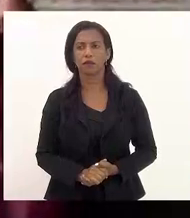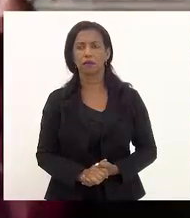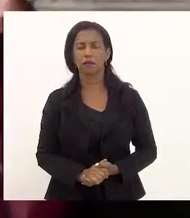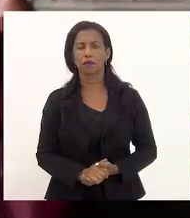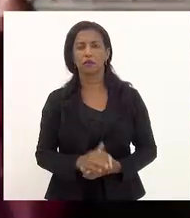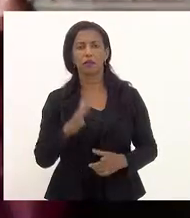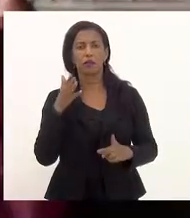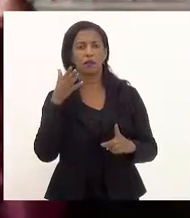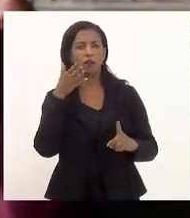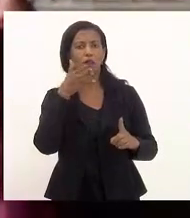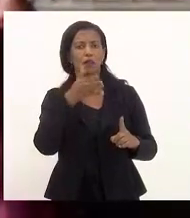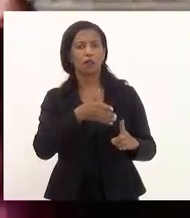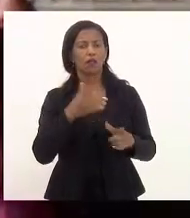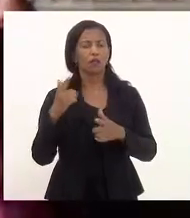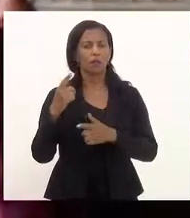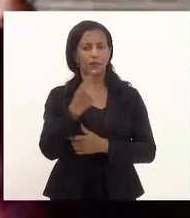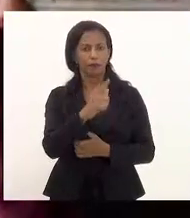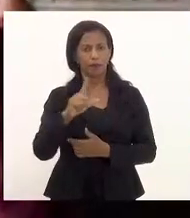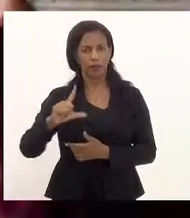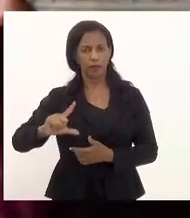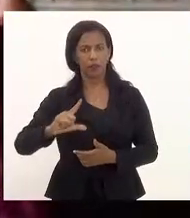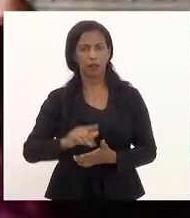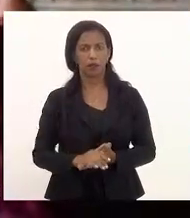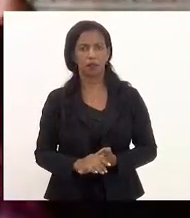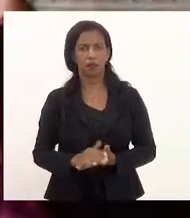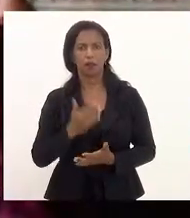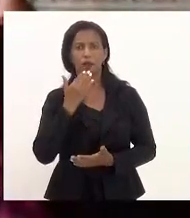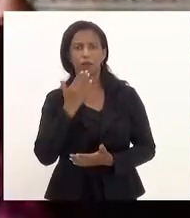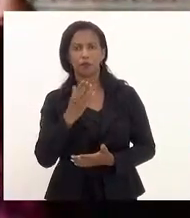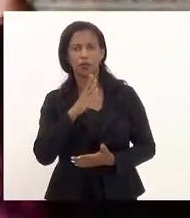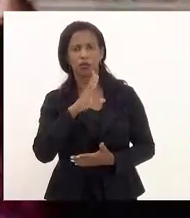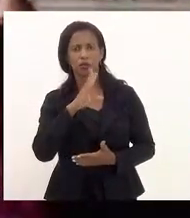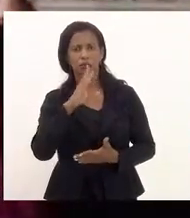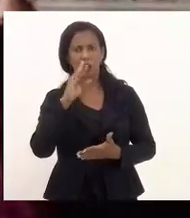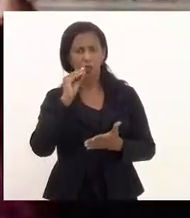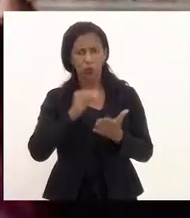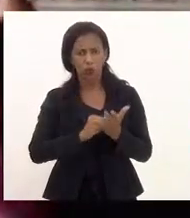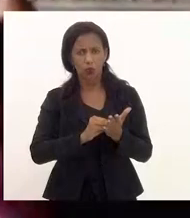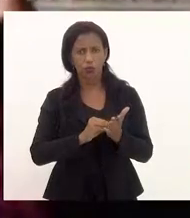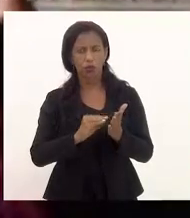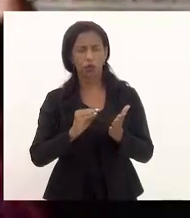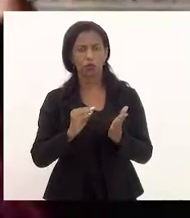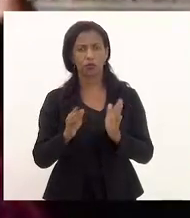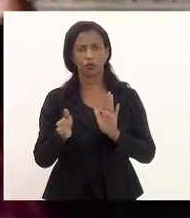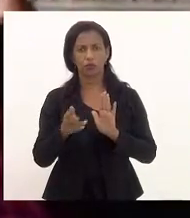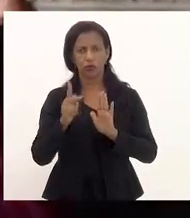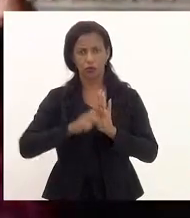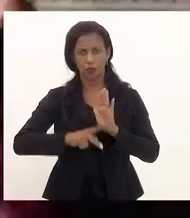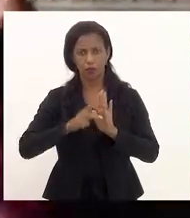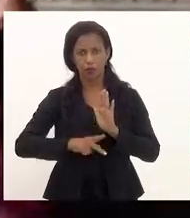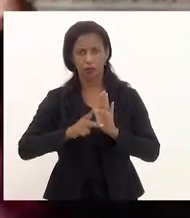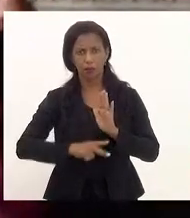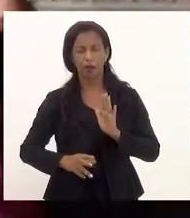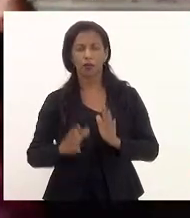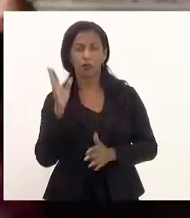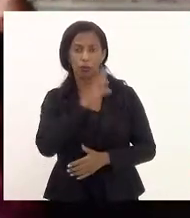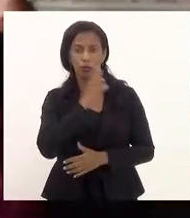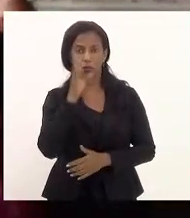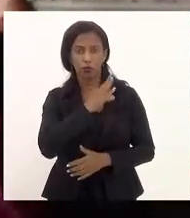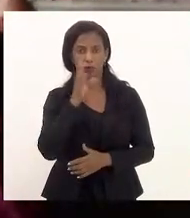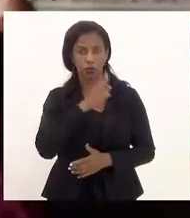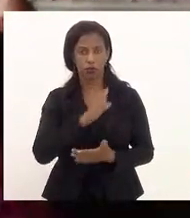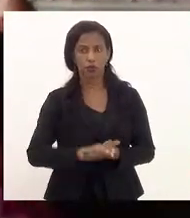referenciar os projetos que nós pedimos inclusão de pauta, inclusive com regime de urgência